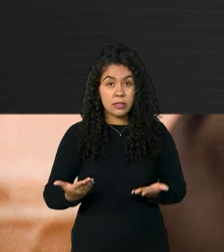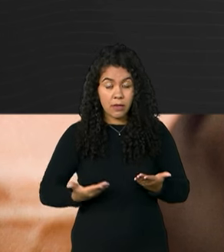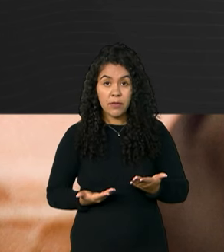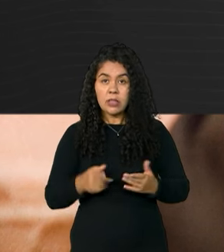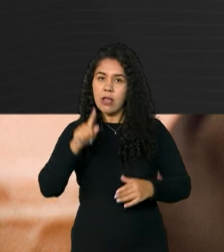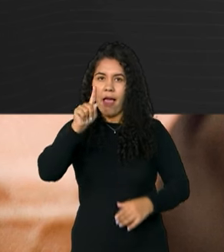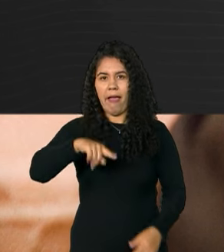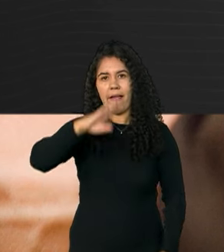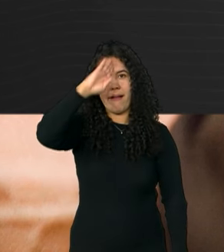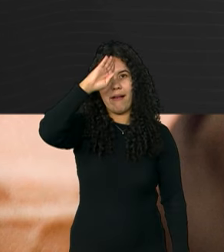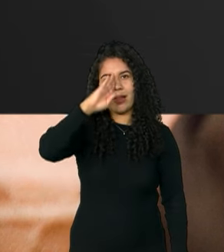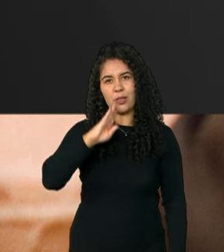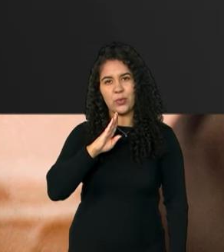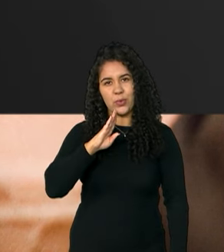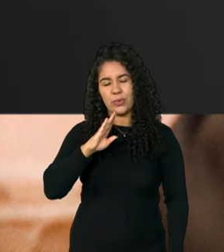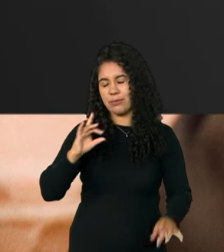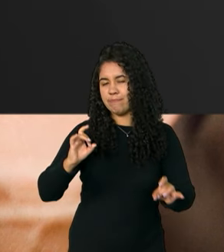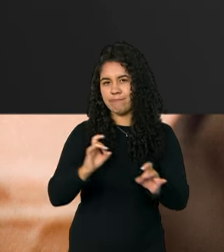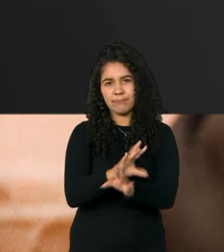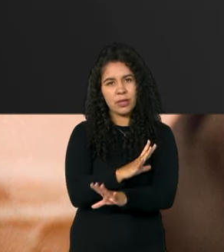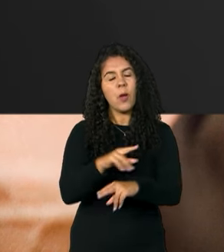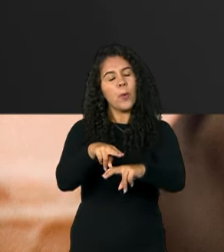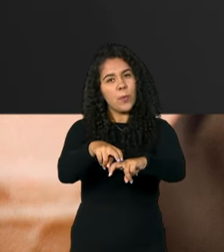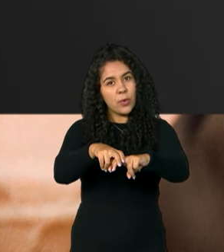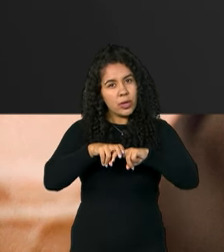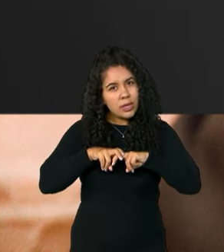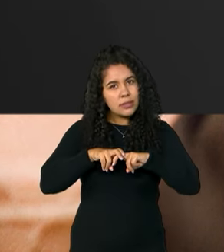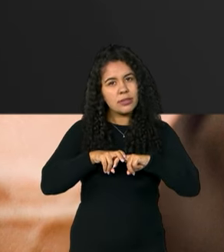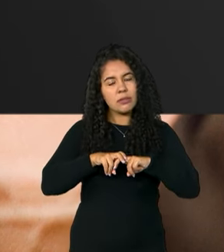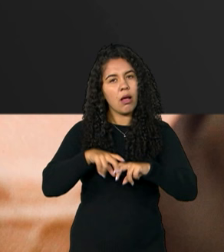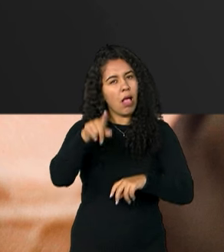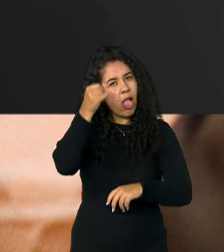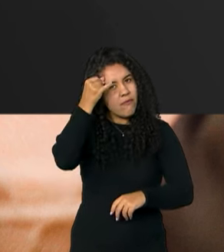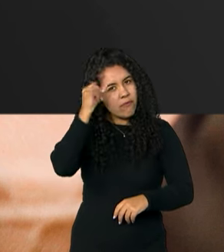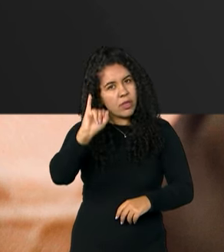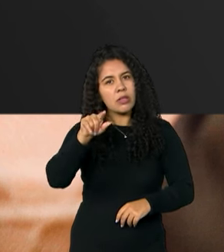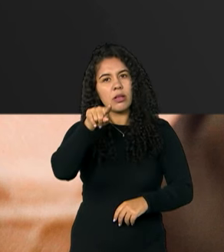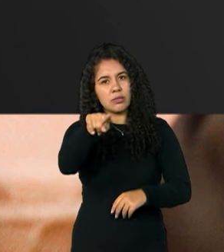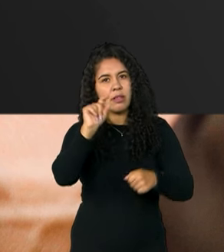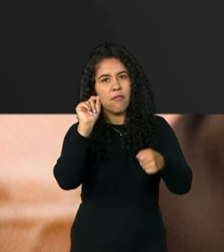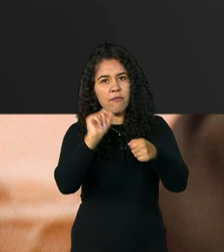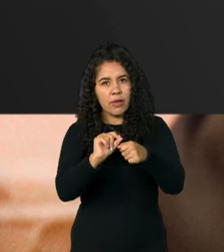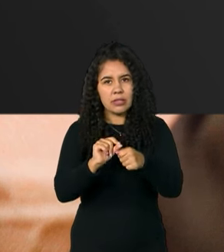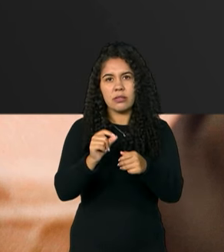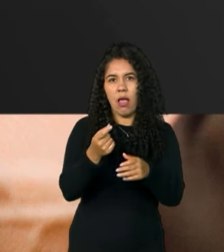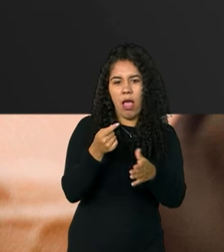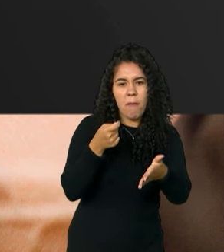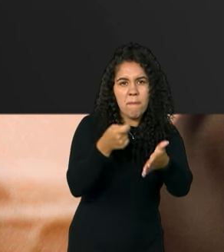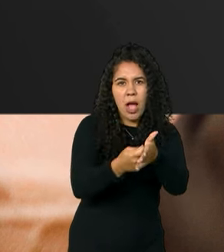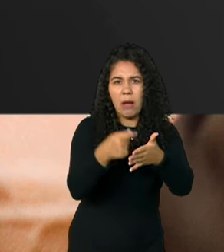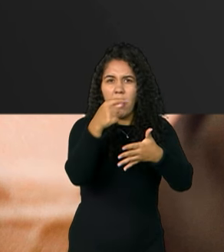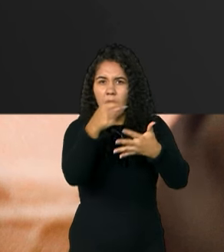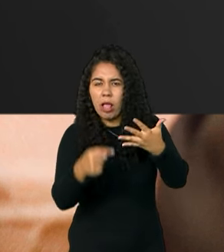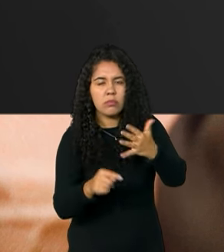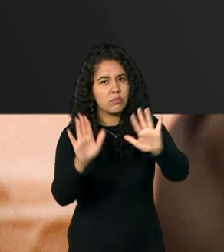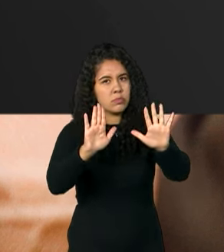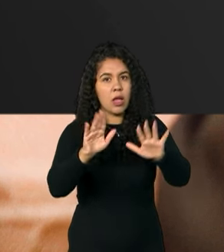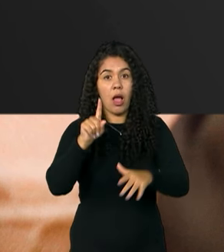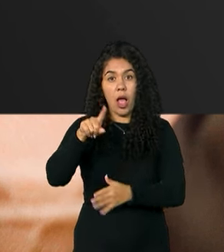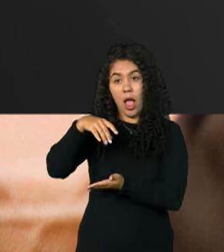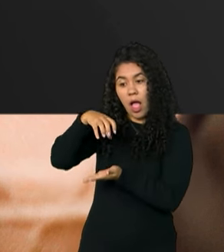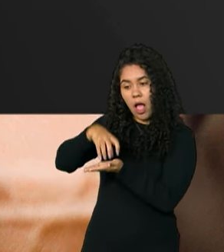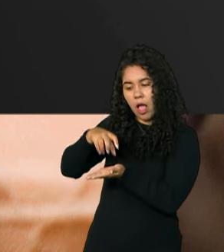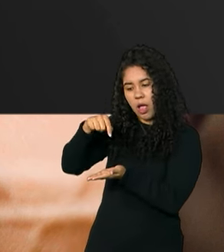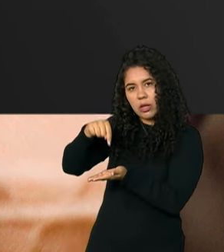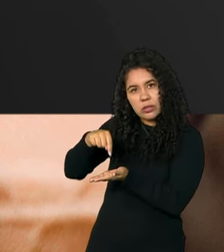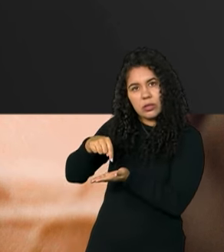totalmente gratuito. Por isso, não faça qualquer tipo de pagamento. Somente a instituição que